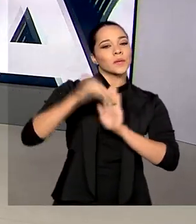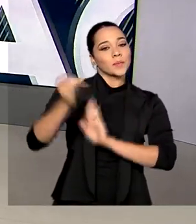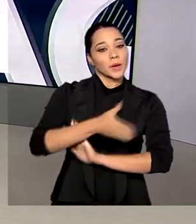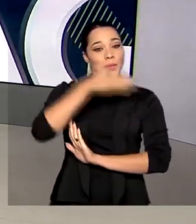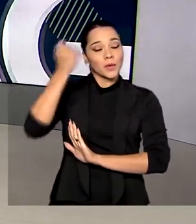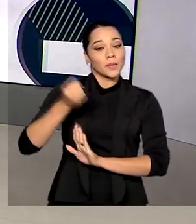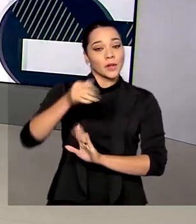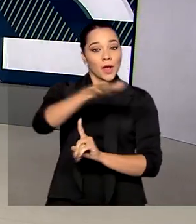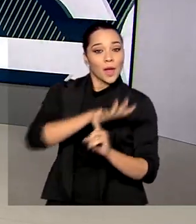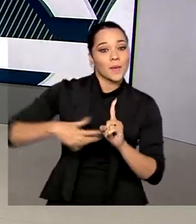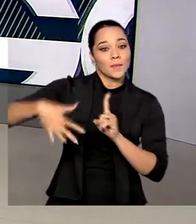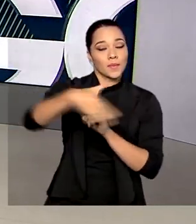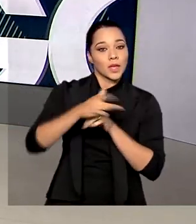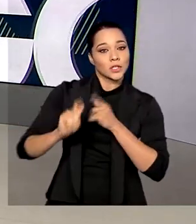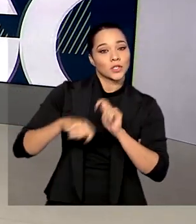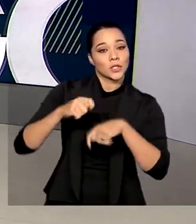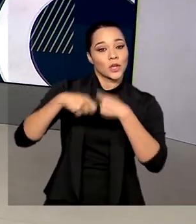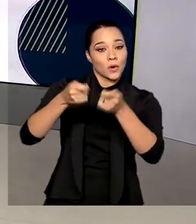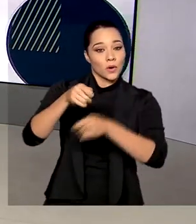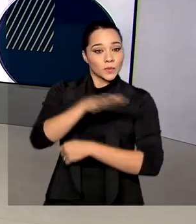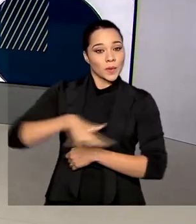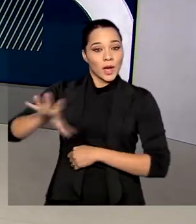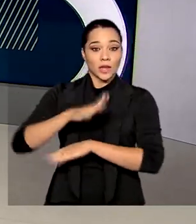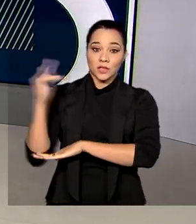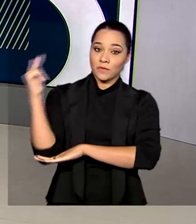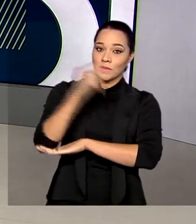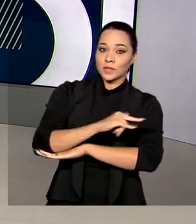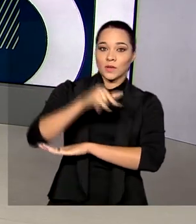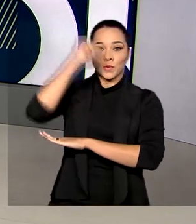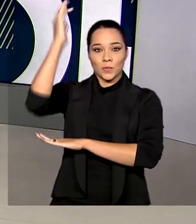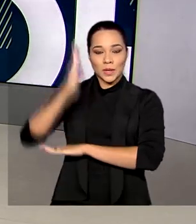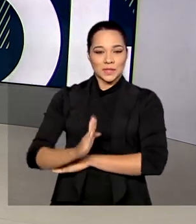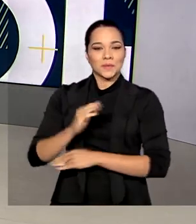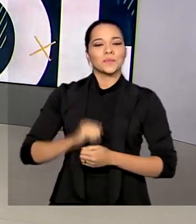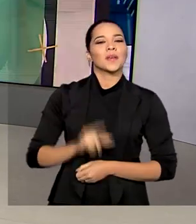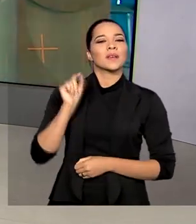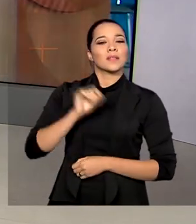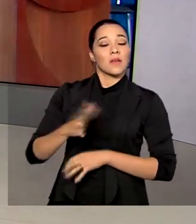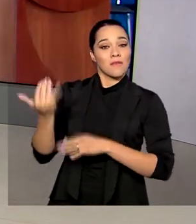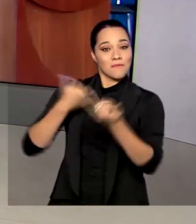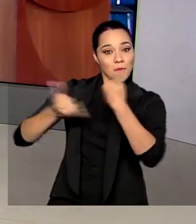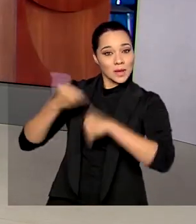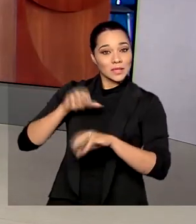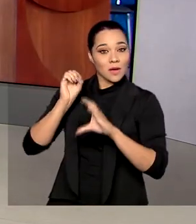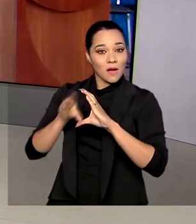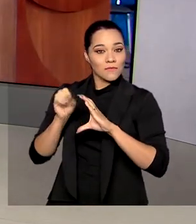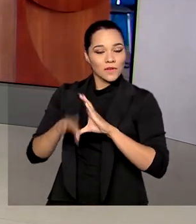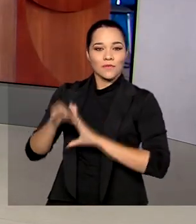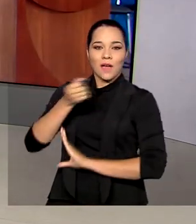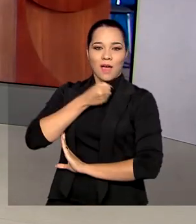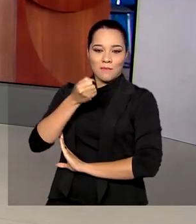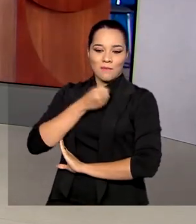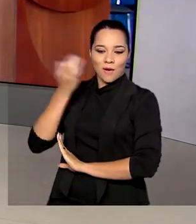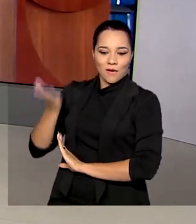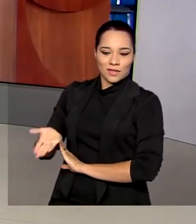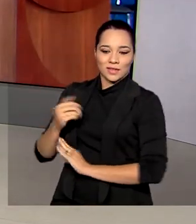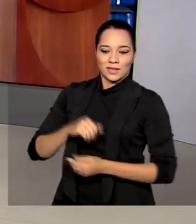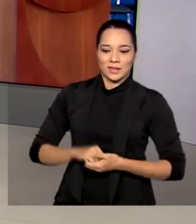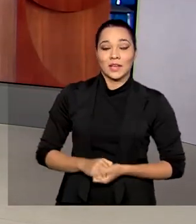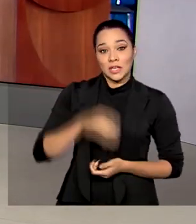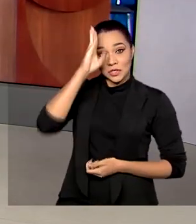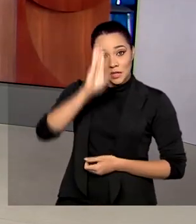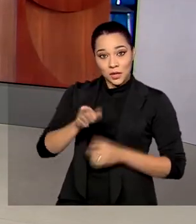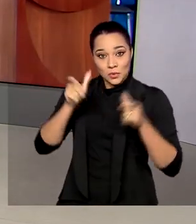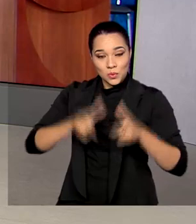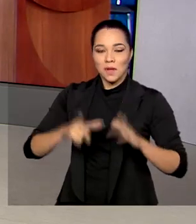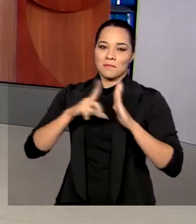melhorar o ambiente de negócios para o setor da aviação no país. Quem traz as informações ao vivo é a repórter Manuela Castro, direto